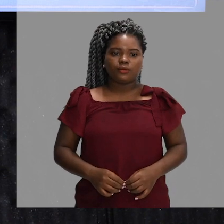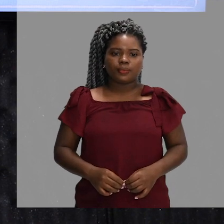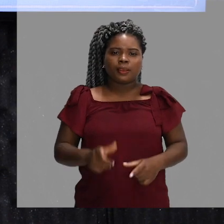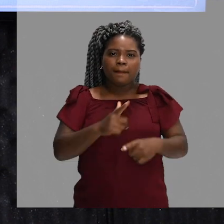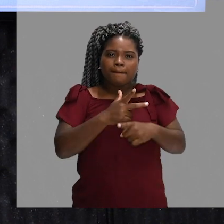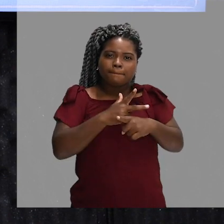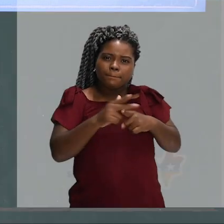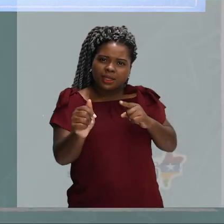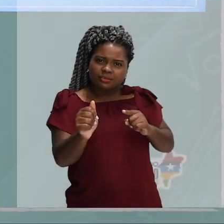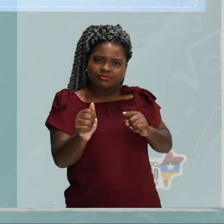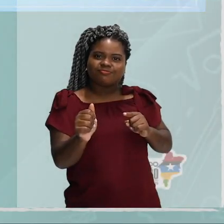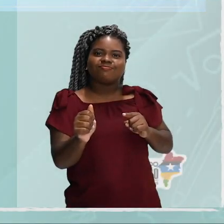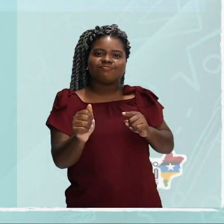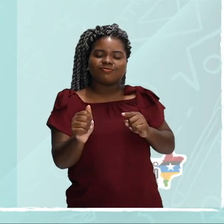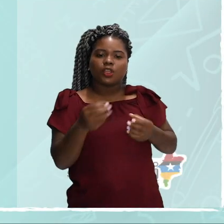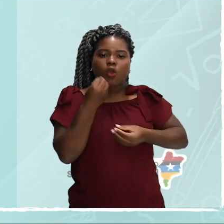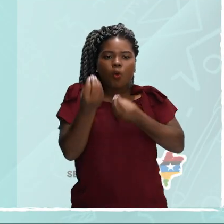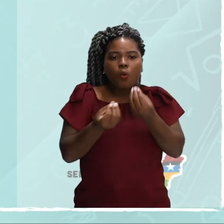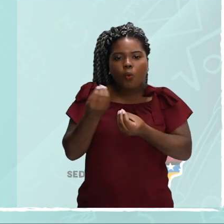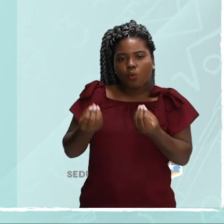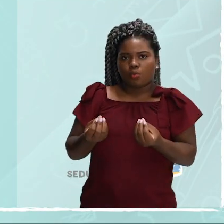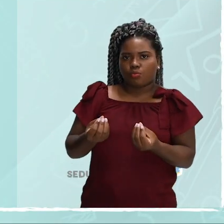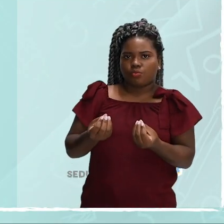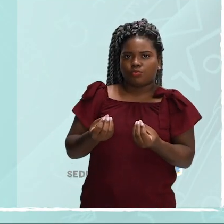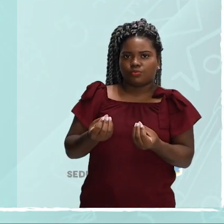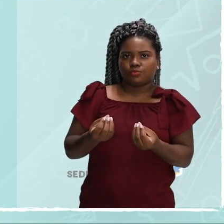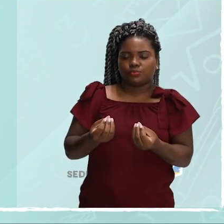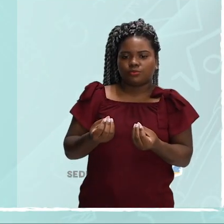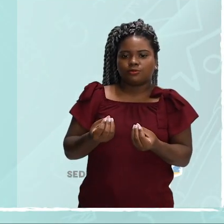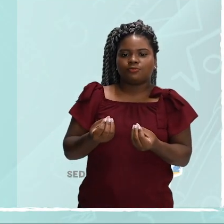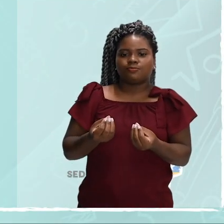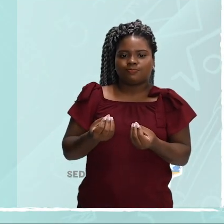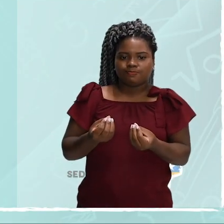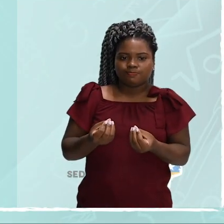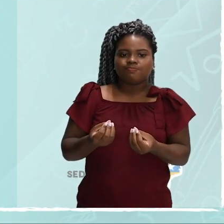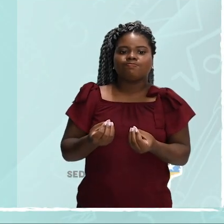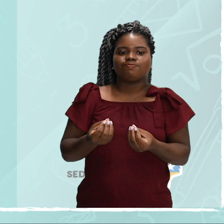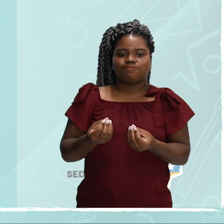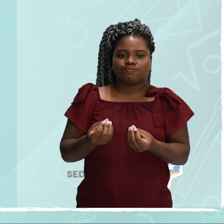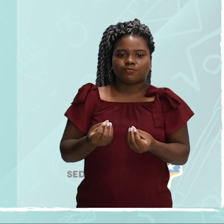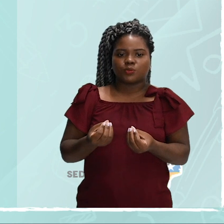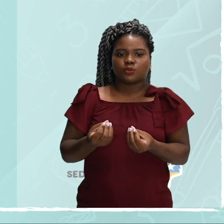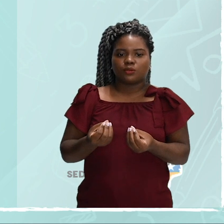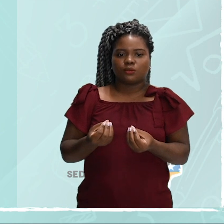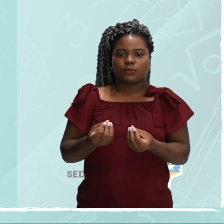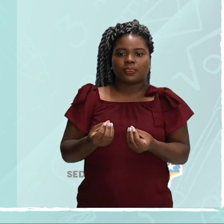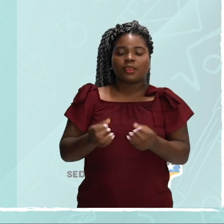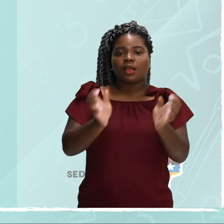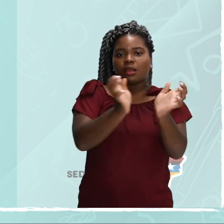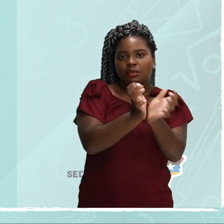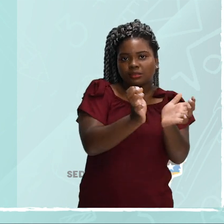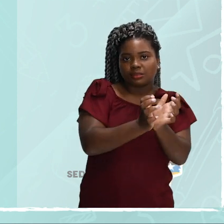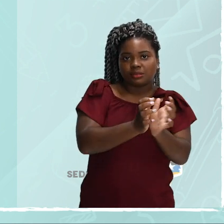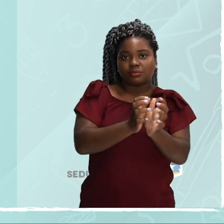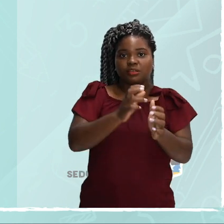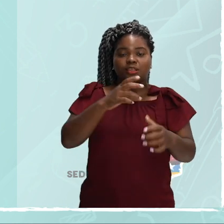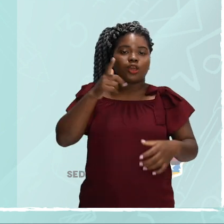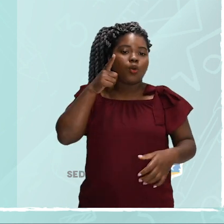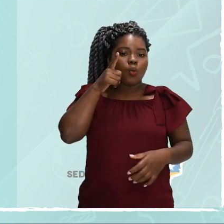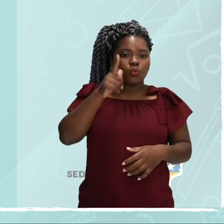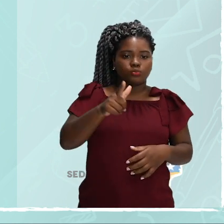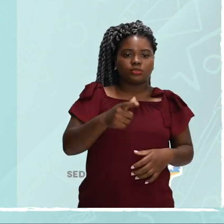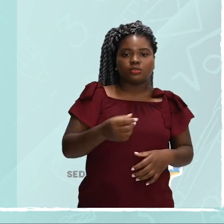Para vencer a partida, vence a partida a equipe que vencer os 3 sets. No caso de empate,